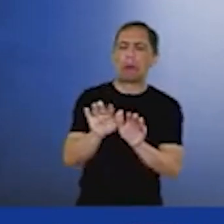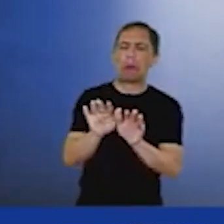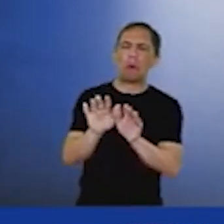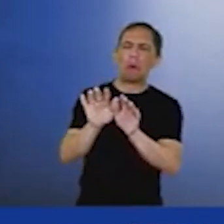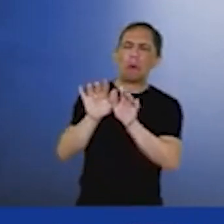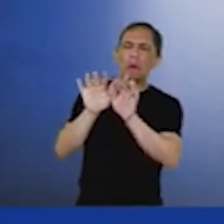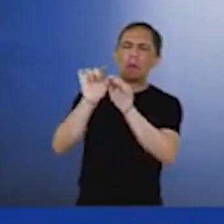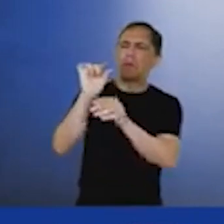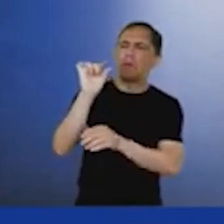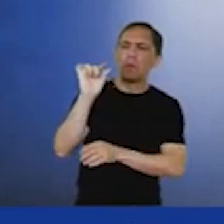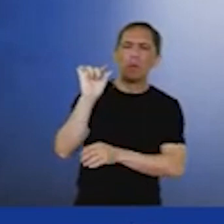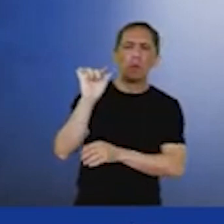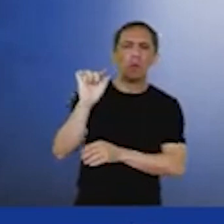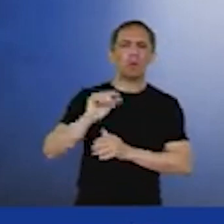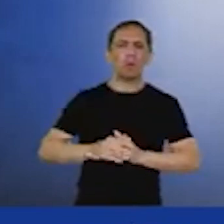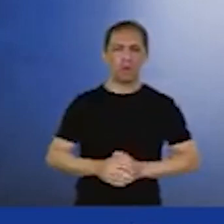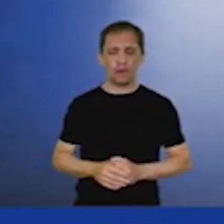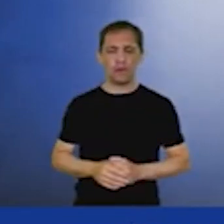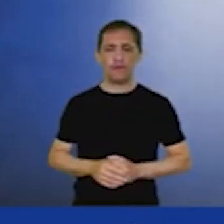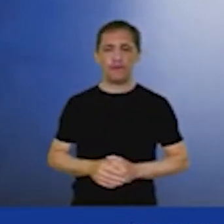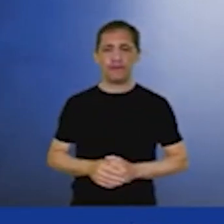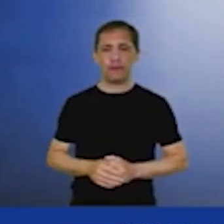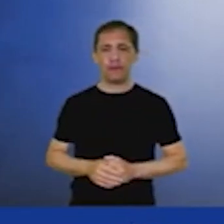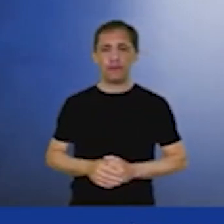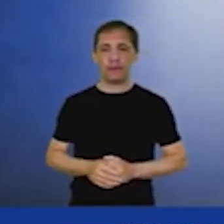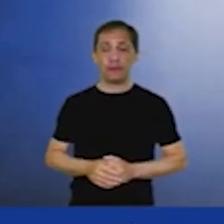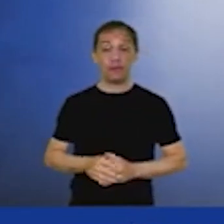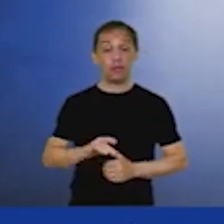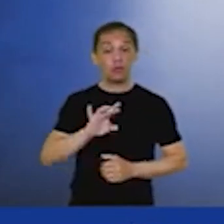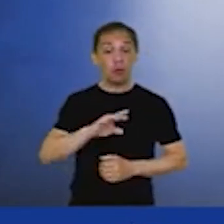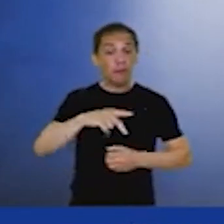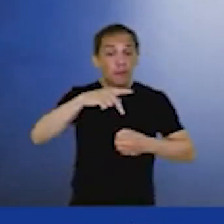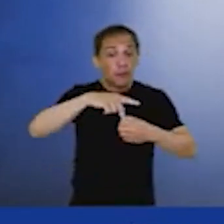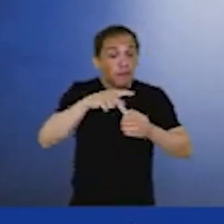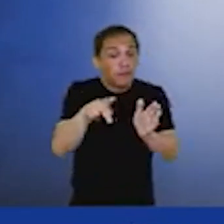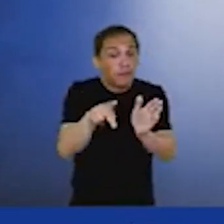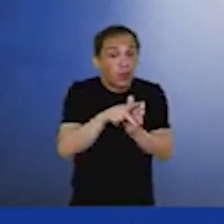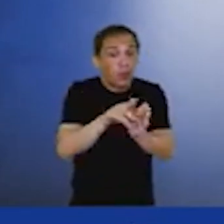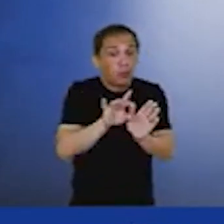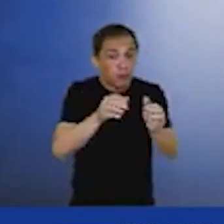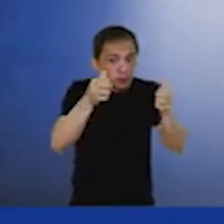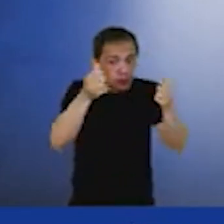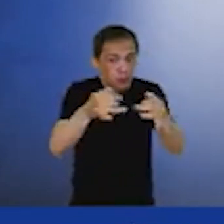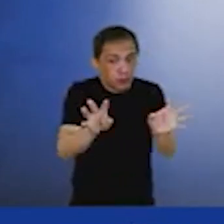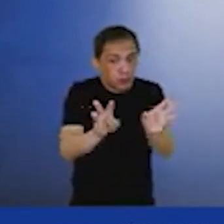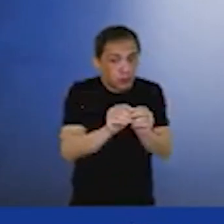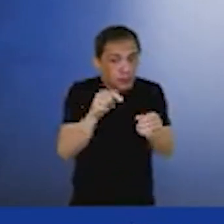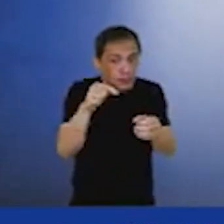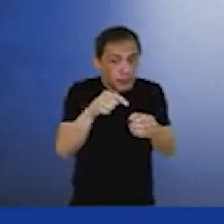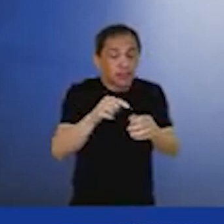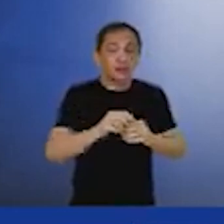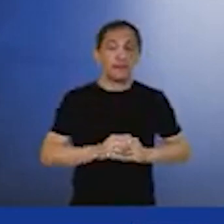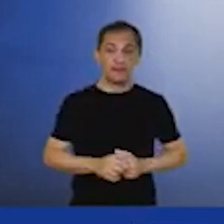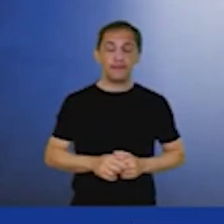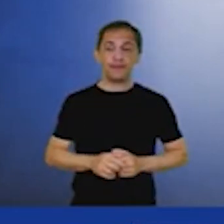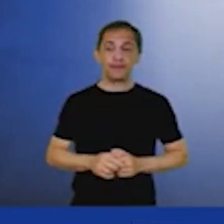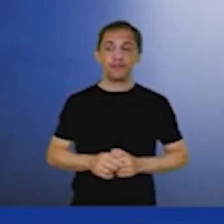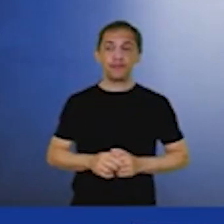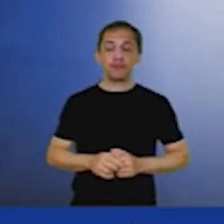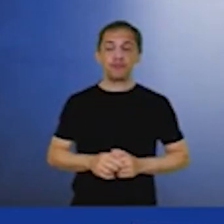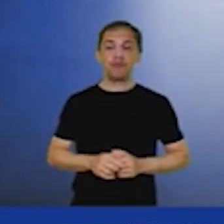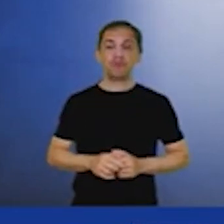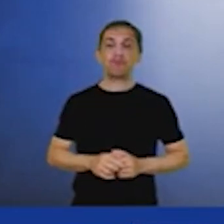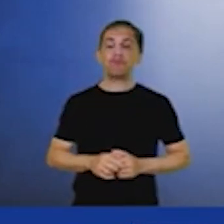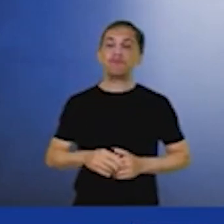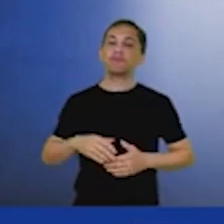processos cada vez mais... Esse é só o da Petrobras, certamente, essa é a informação que a gente tem da Petrobras. em direção a